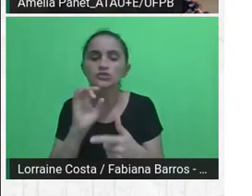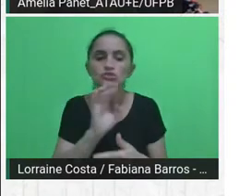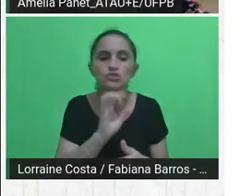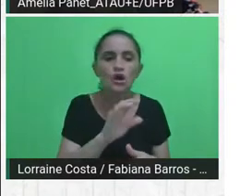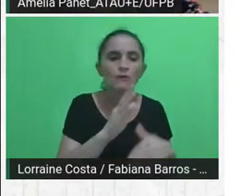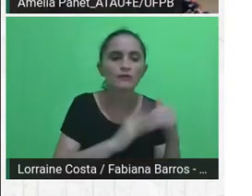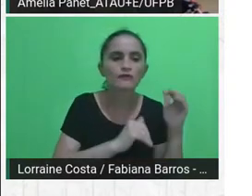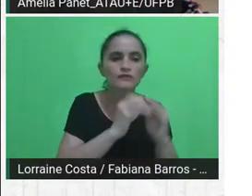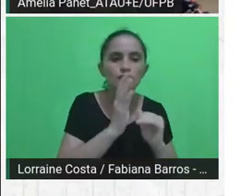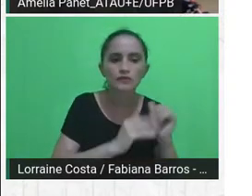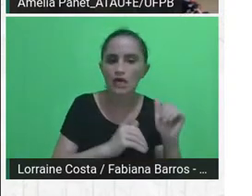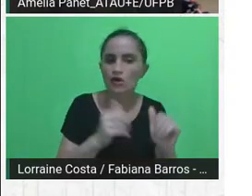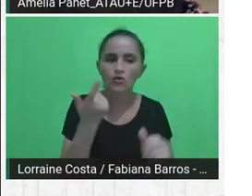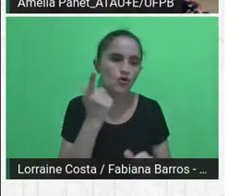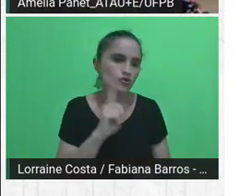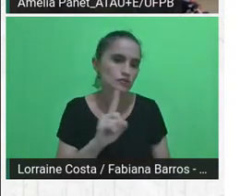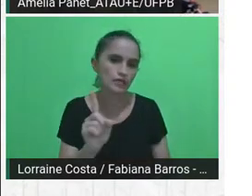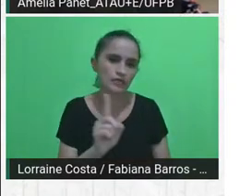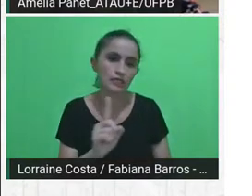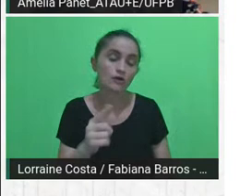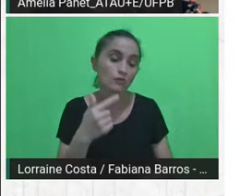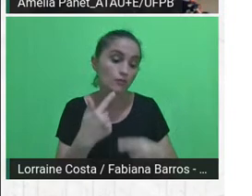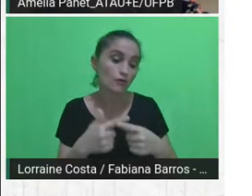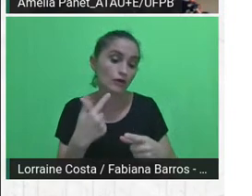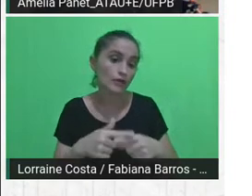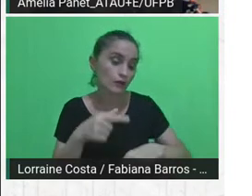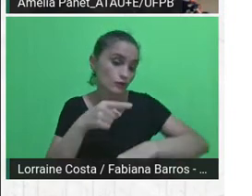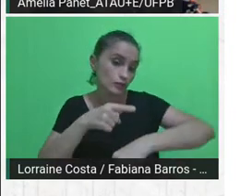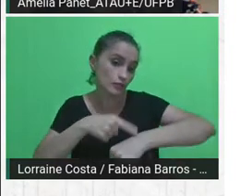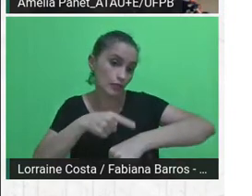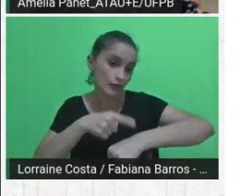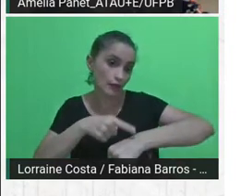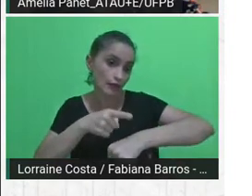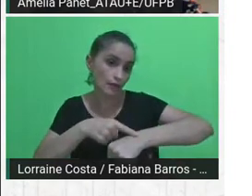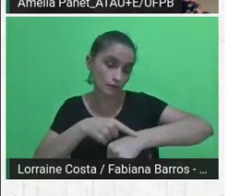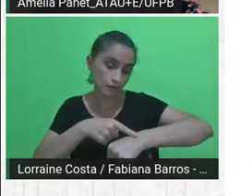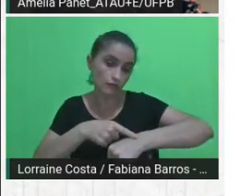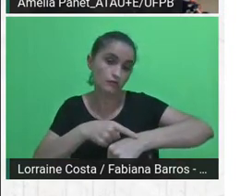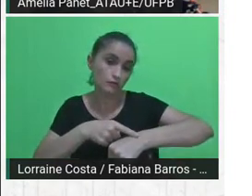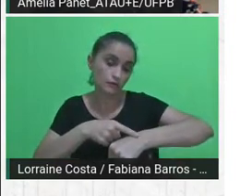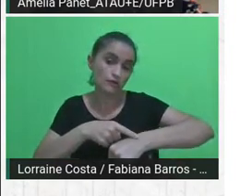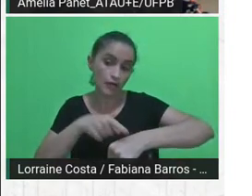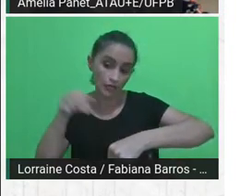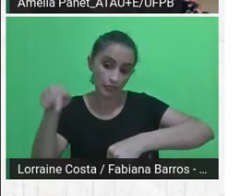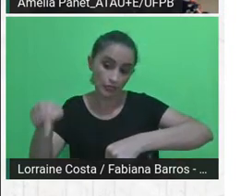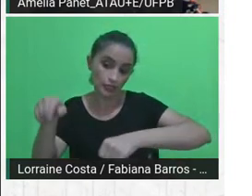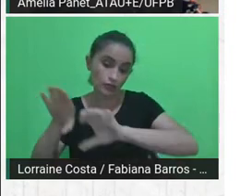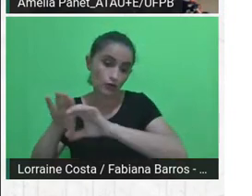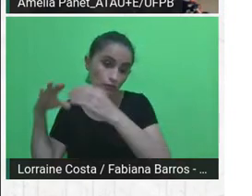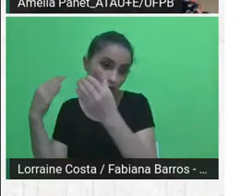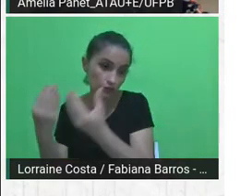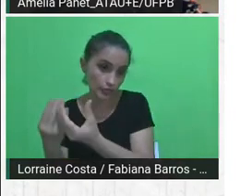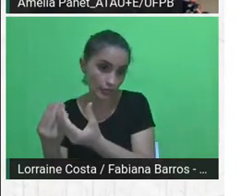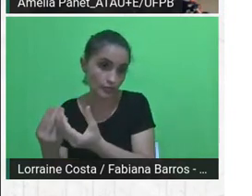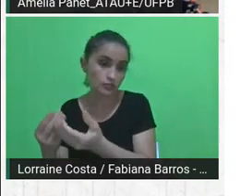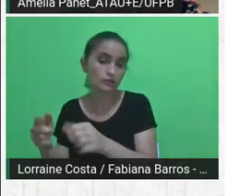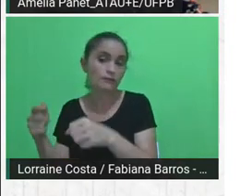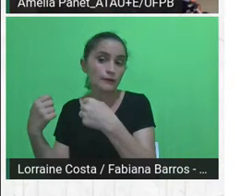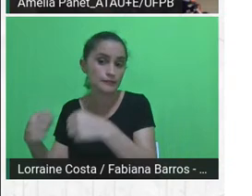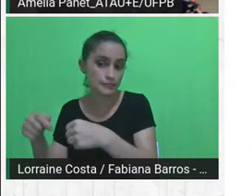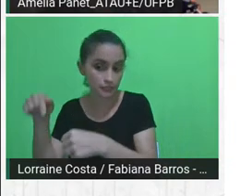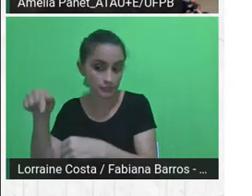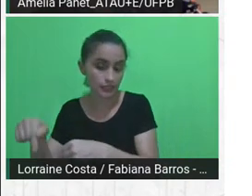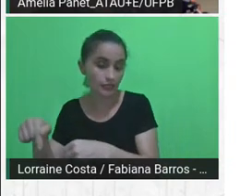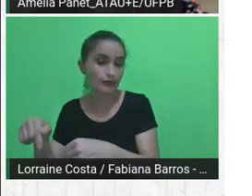e o tempo da necessidade dessa população vulnerável é muito